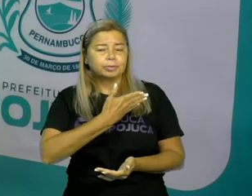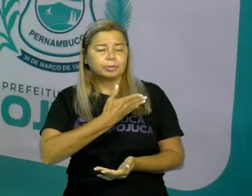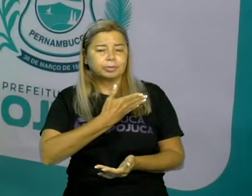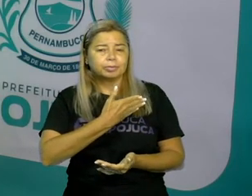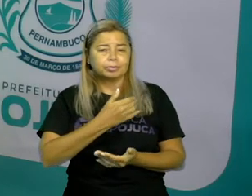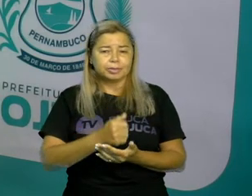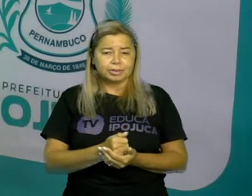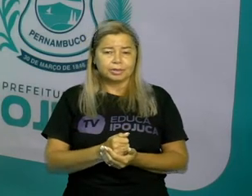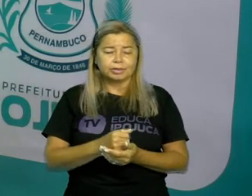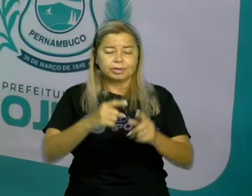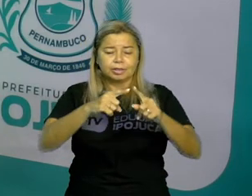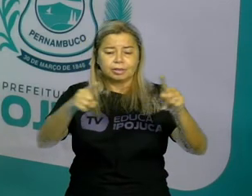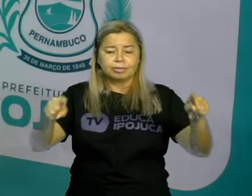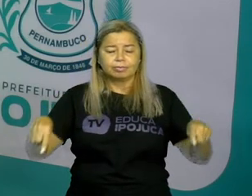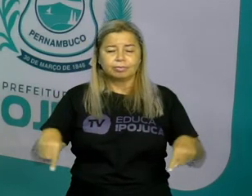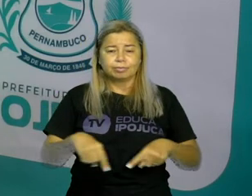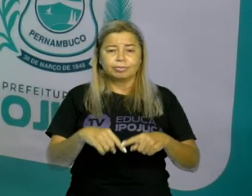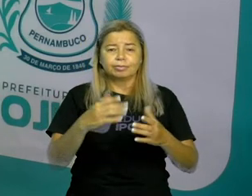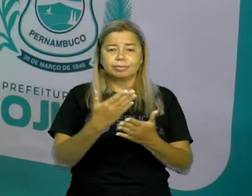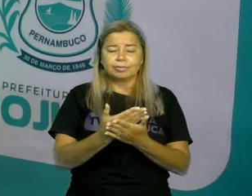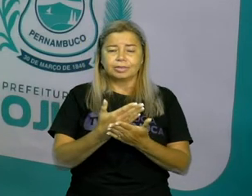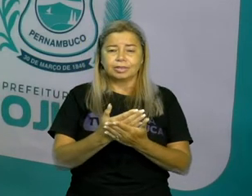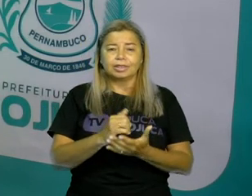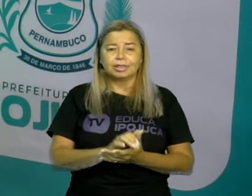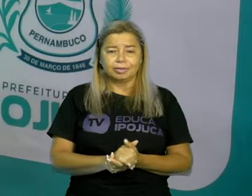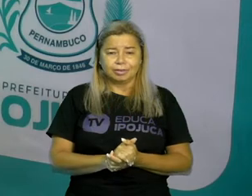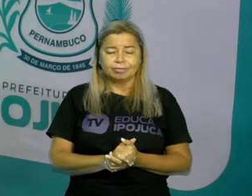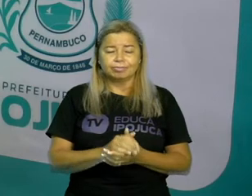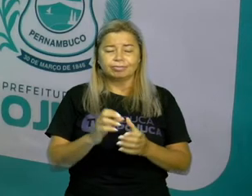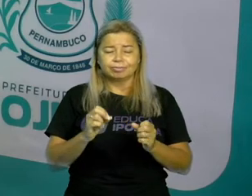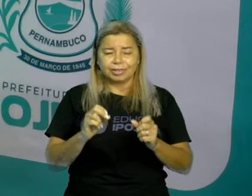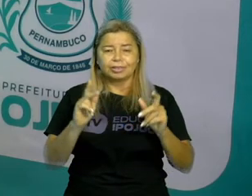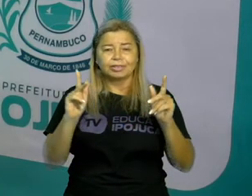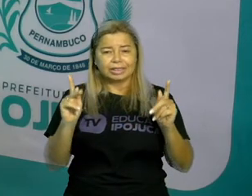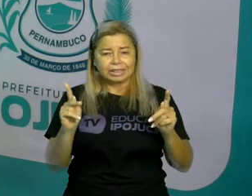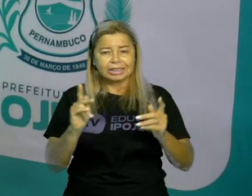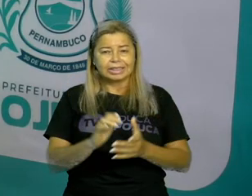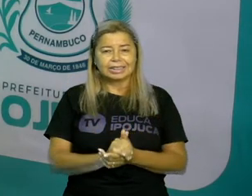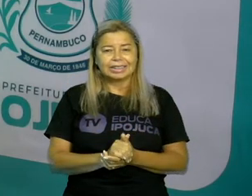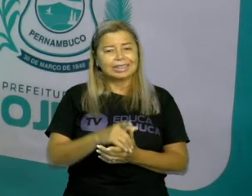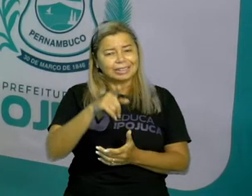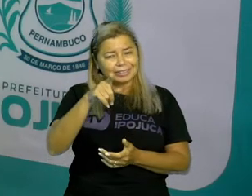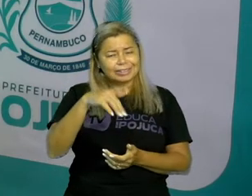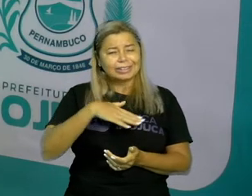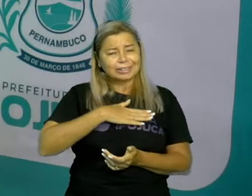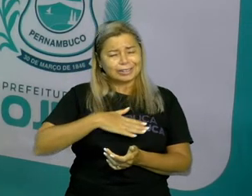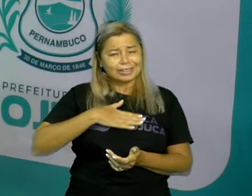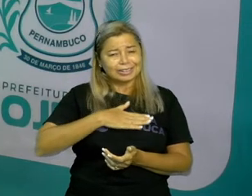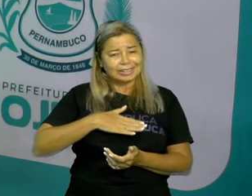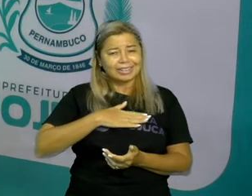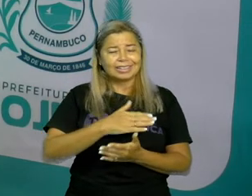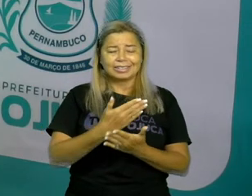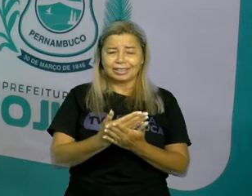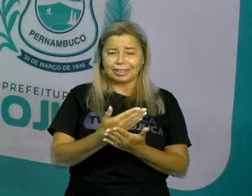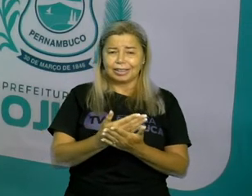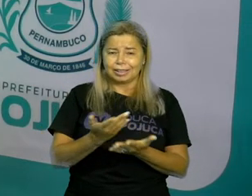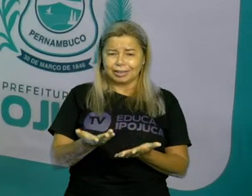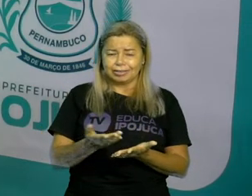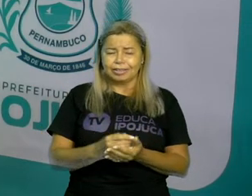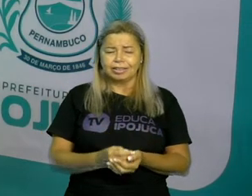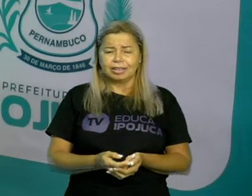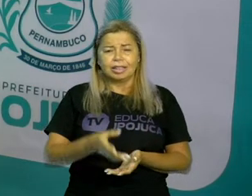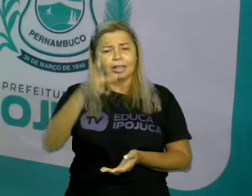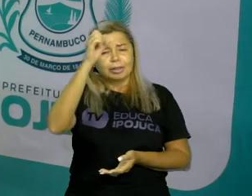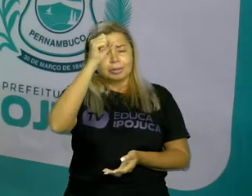na sala de aula. Espero que vocês tenham gostado da nossa aula de hoje, que falou sobre